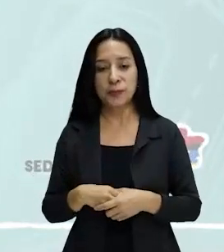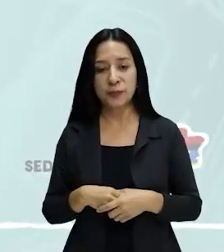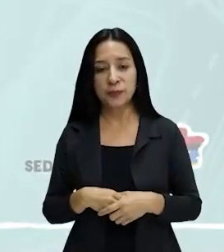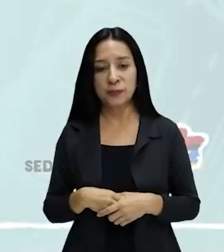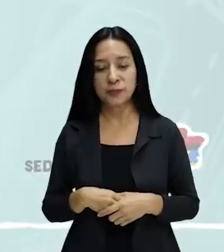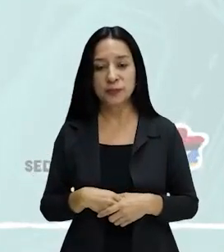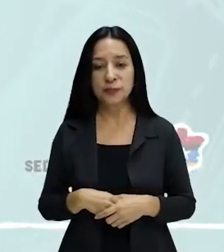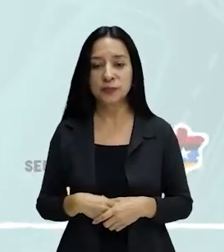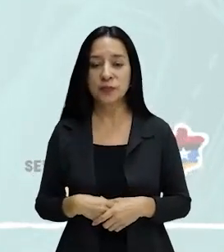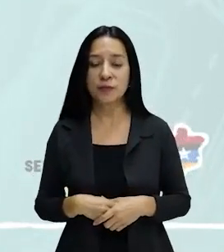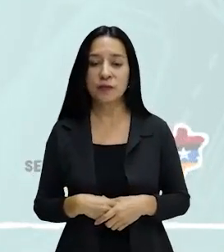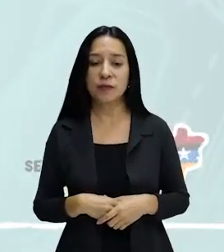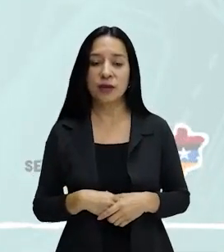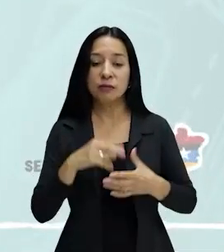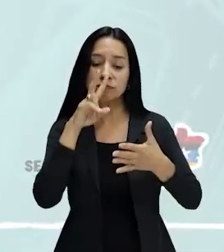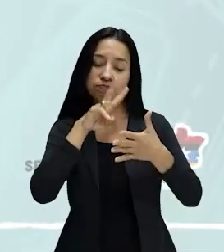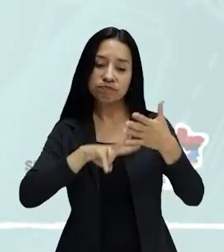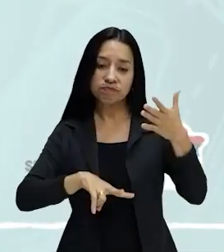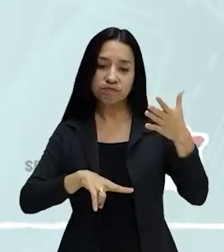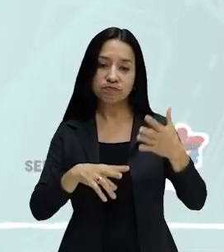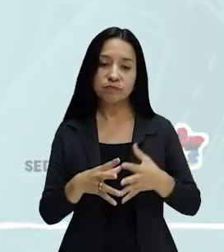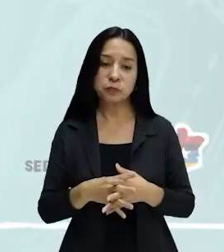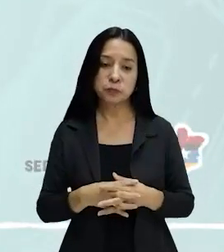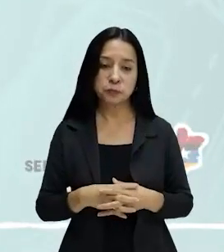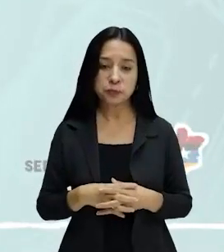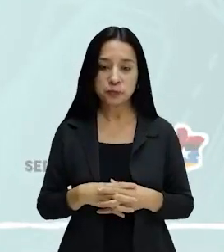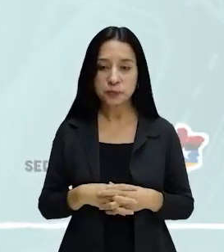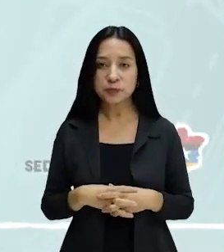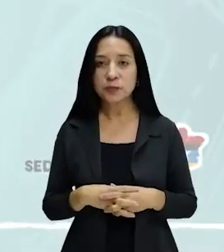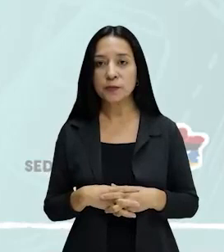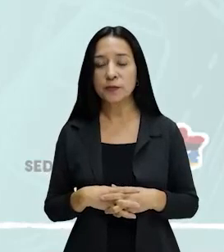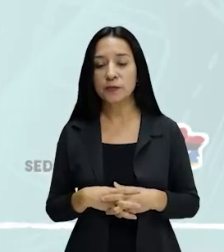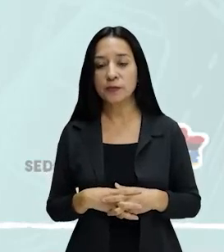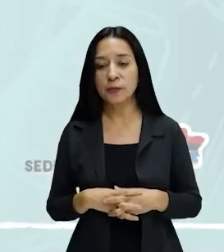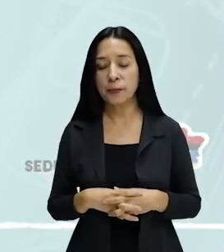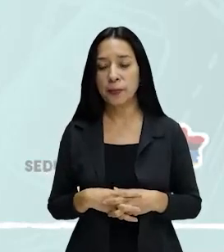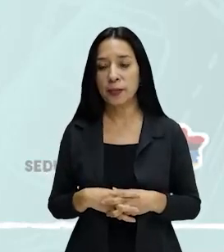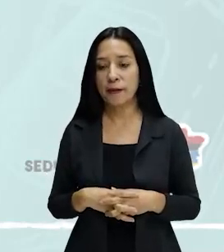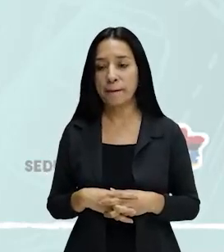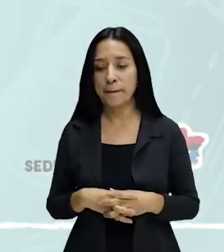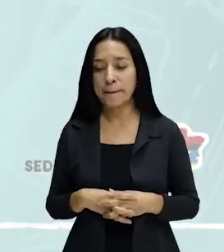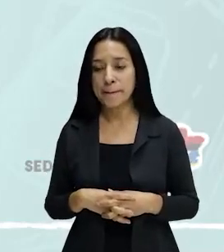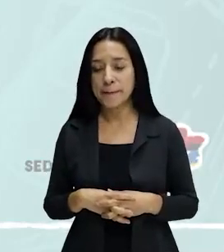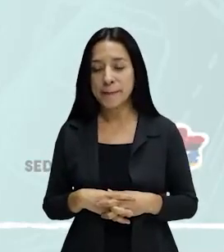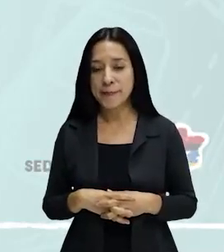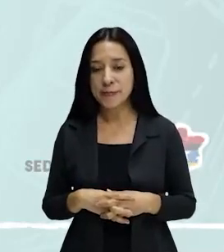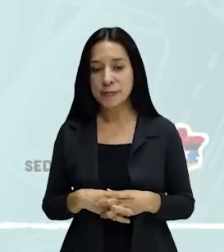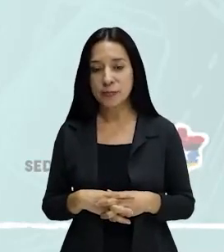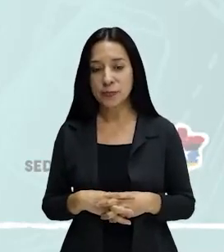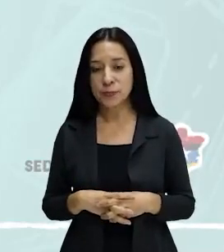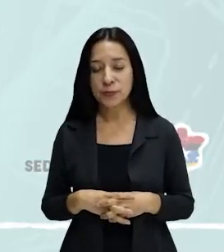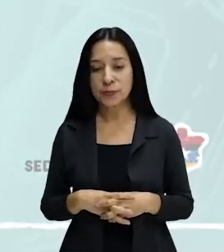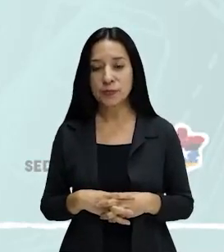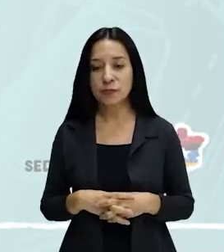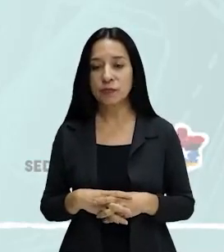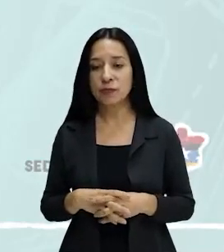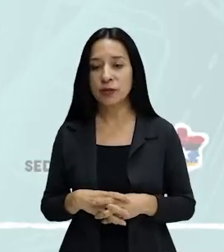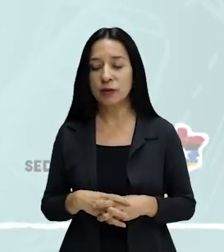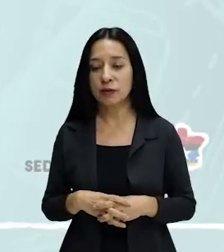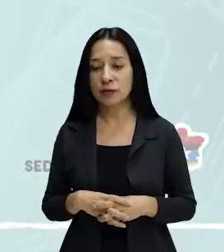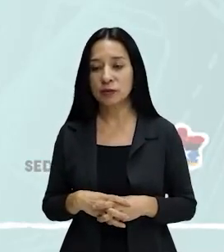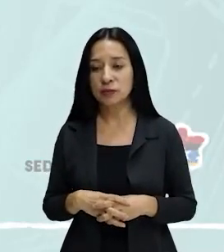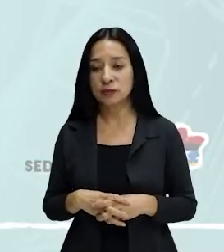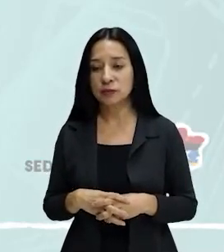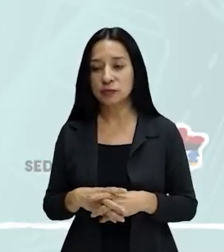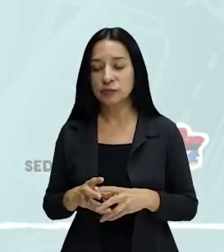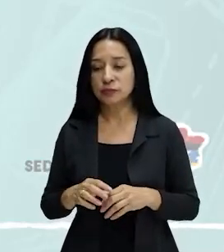Bom, dizia que a língua inglesa, isenta de qualquer acentuação, ultrapassara de longe a francesa. Olha só. Em que se perde muito